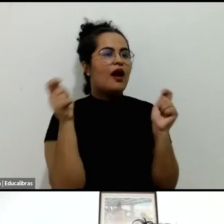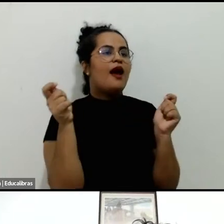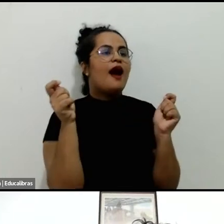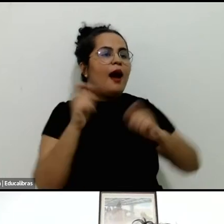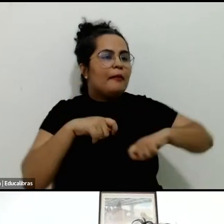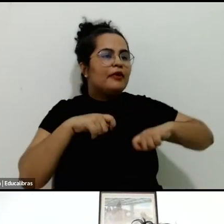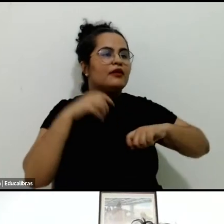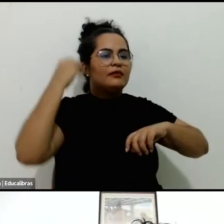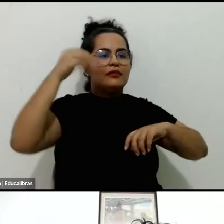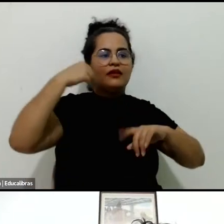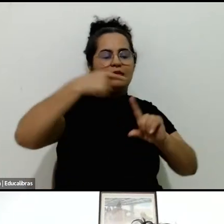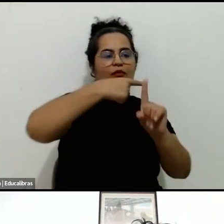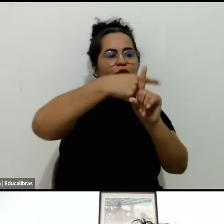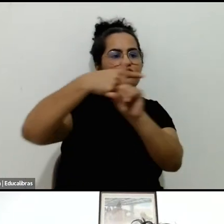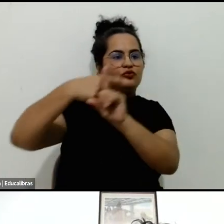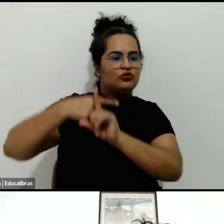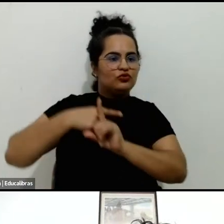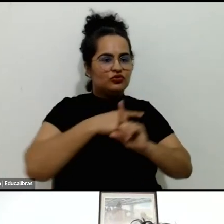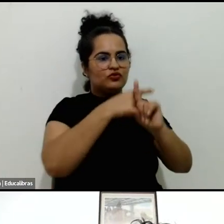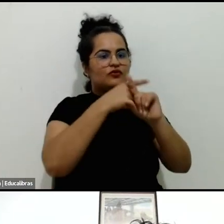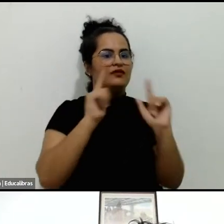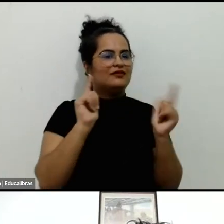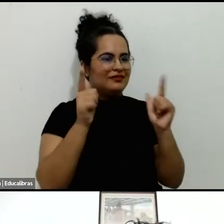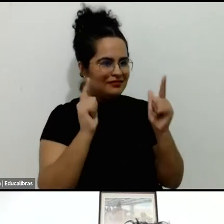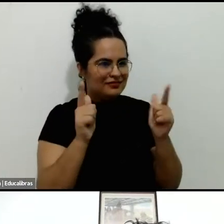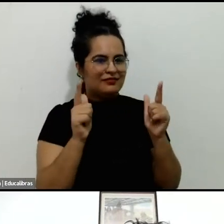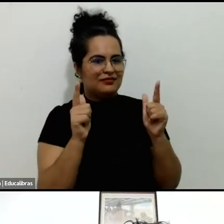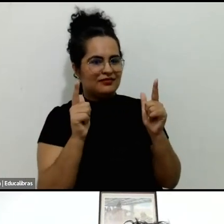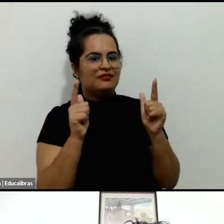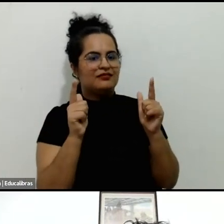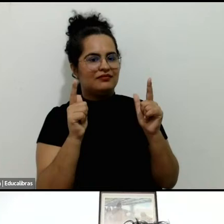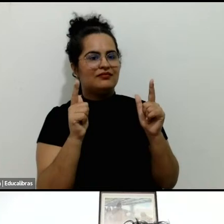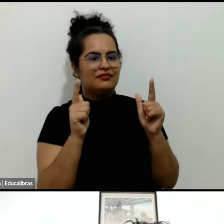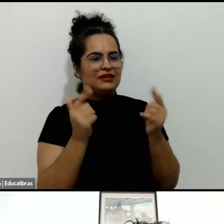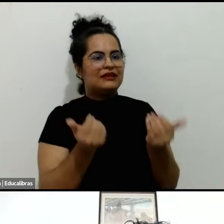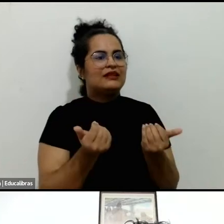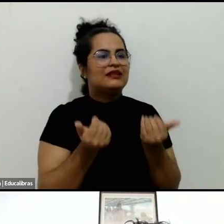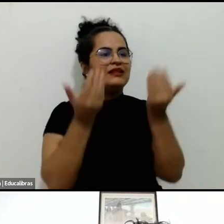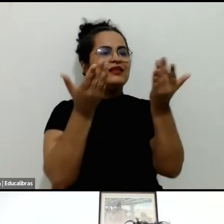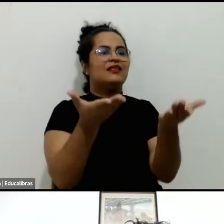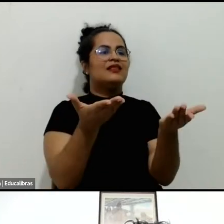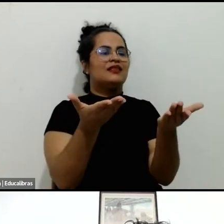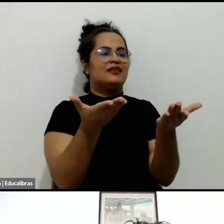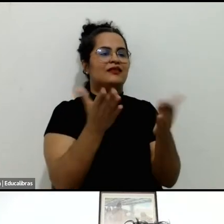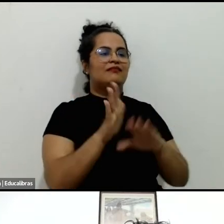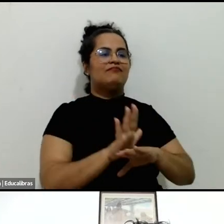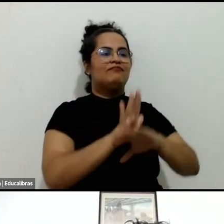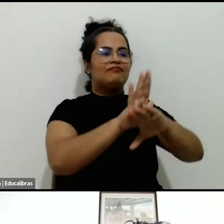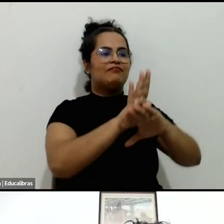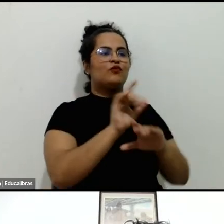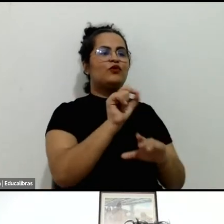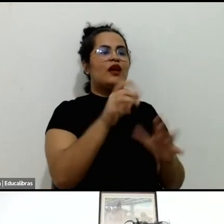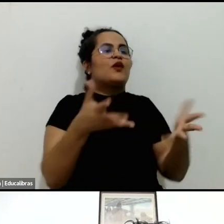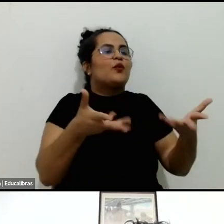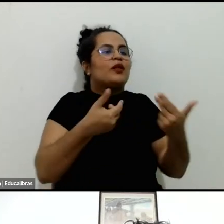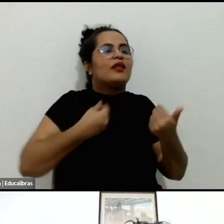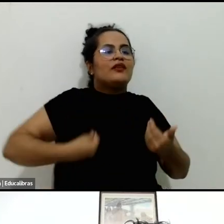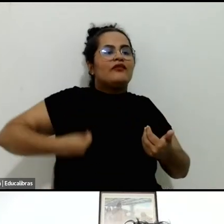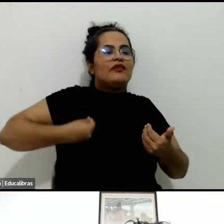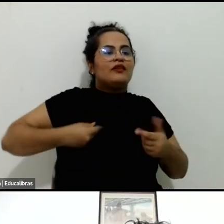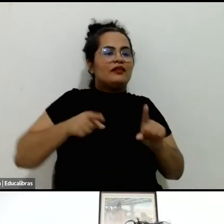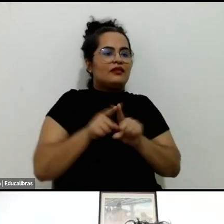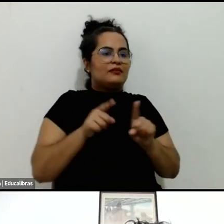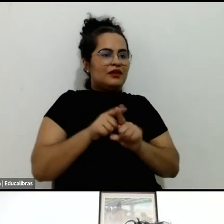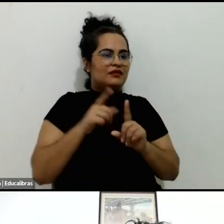experiências positivas em recriação e lazer possuem para contribuir na qualidade de vida e saúde